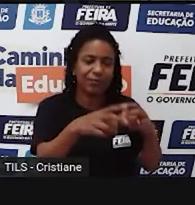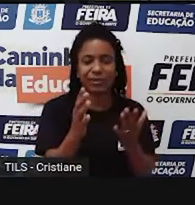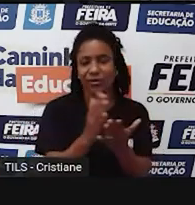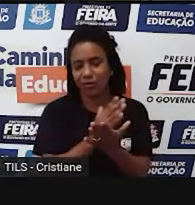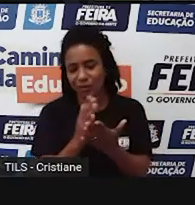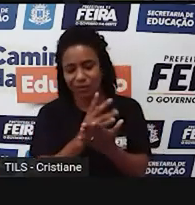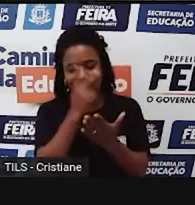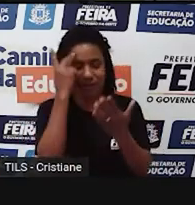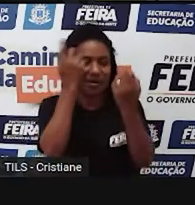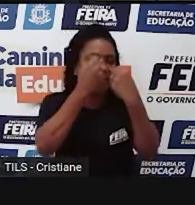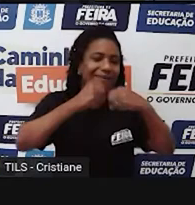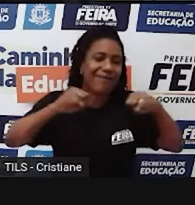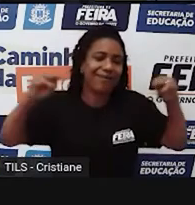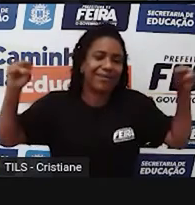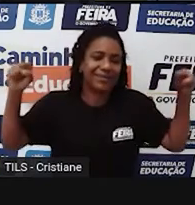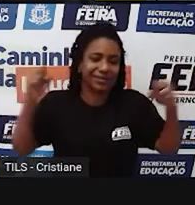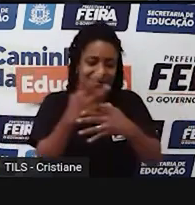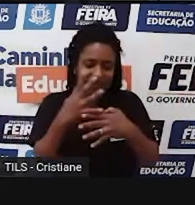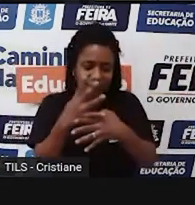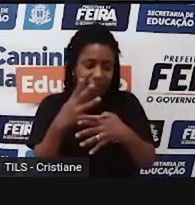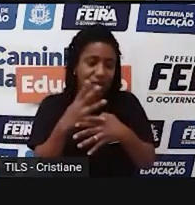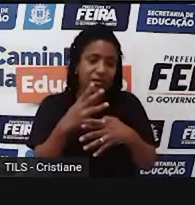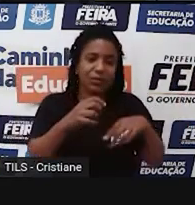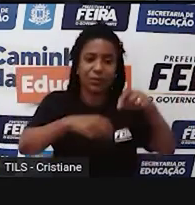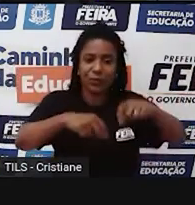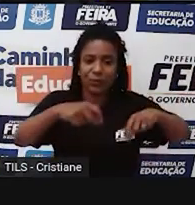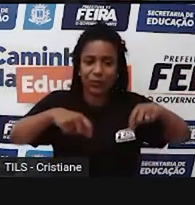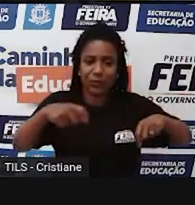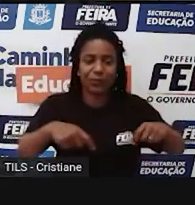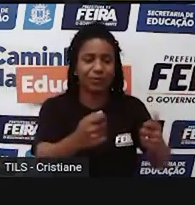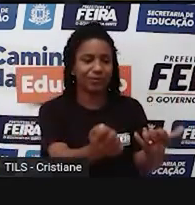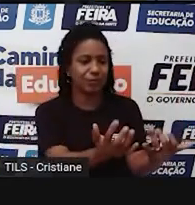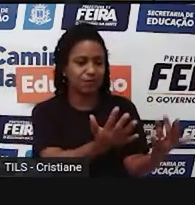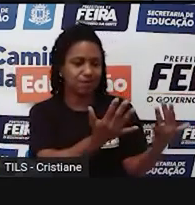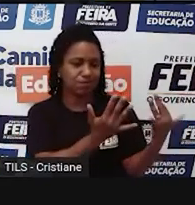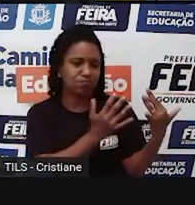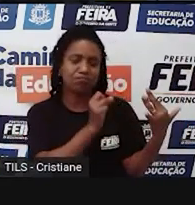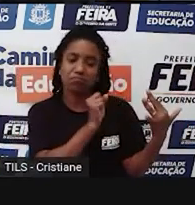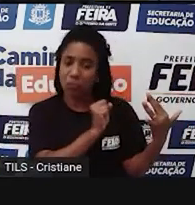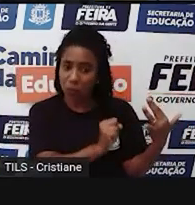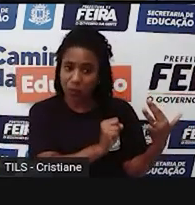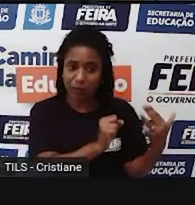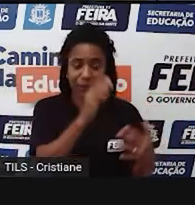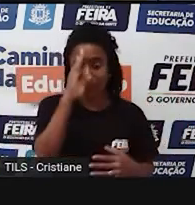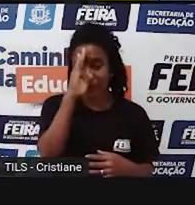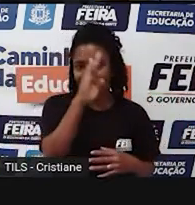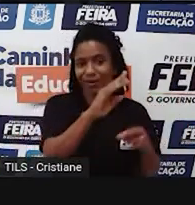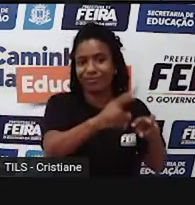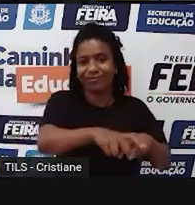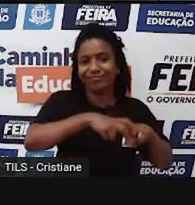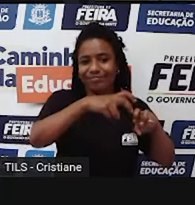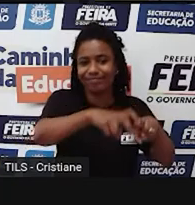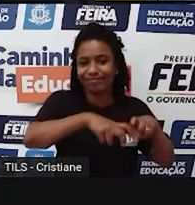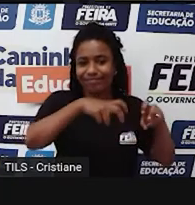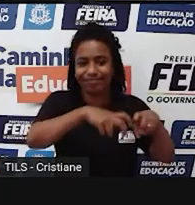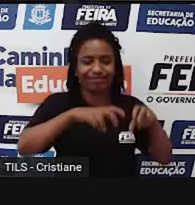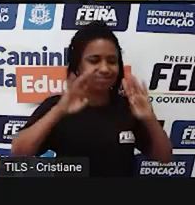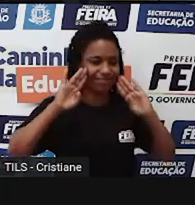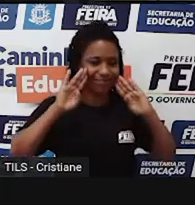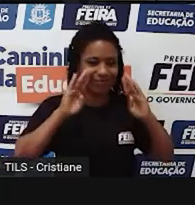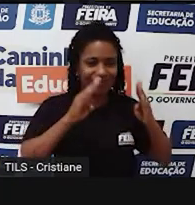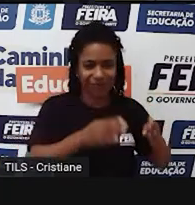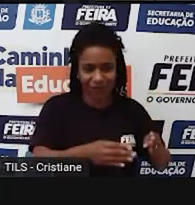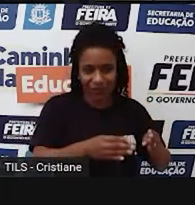têm grandes áreas na cidade, às vezes plantam também, assim, algumas coisas, mas, de modo geral, é uma atividade voltada para o espaço rural.